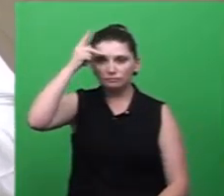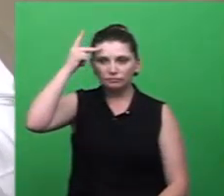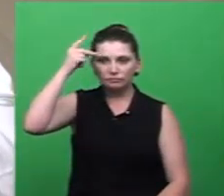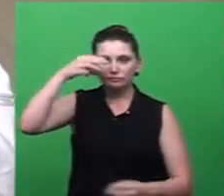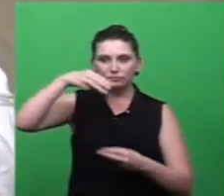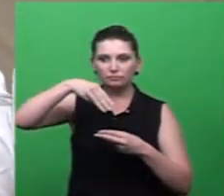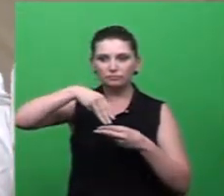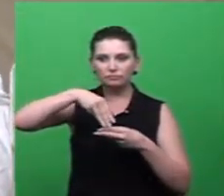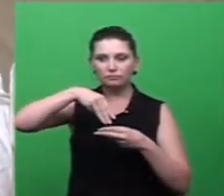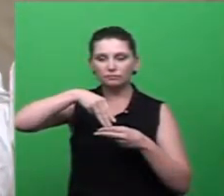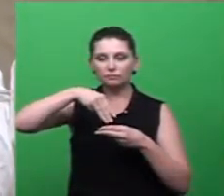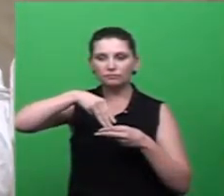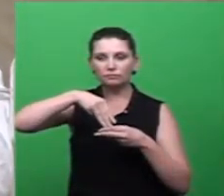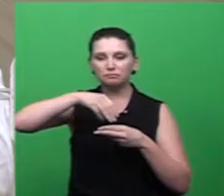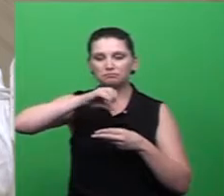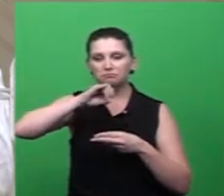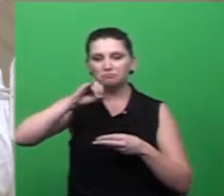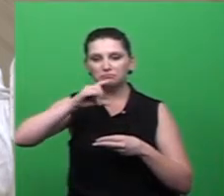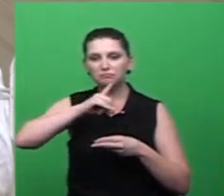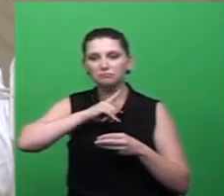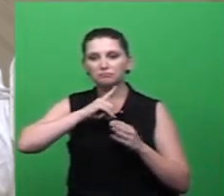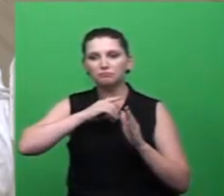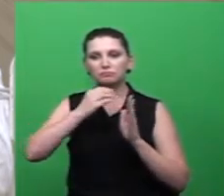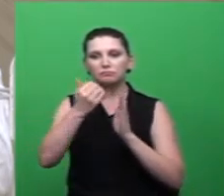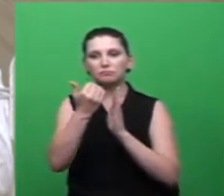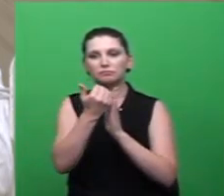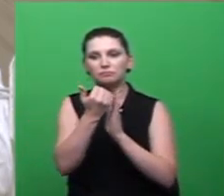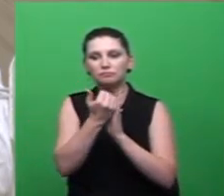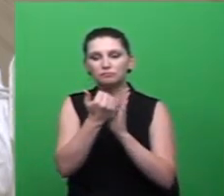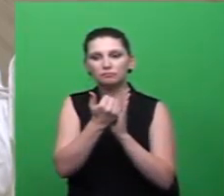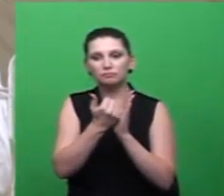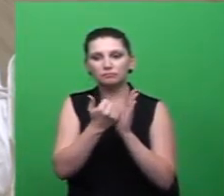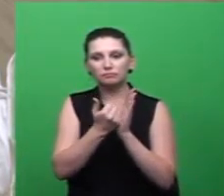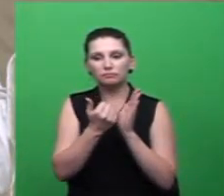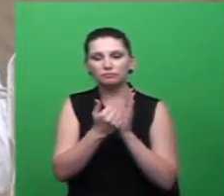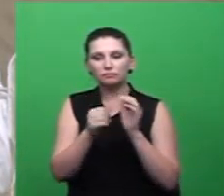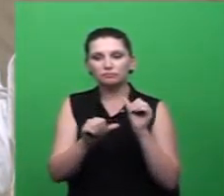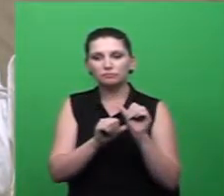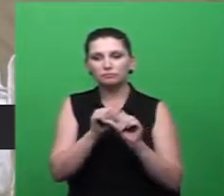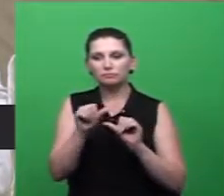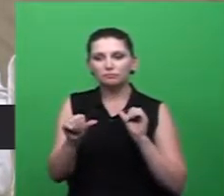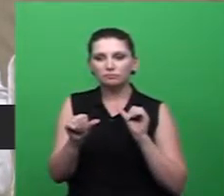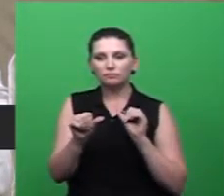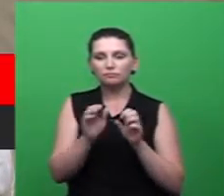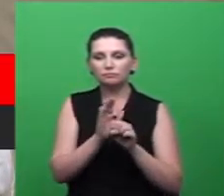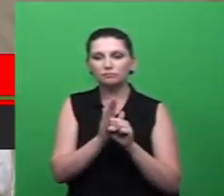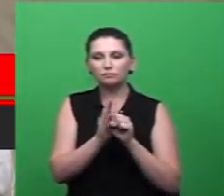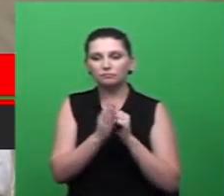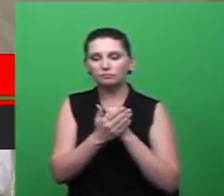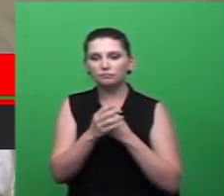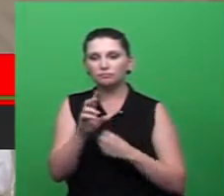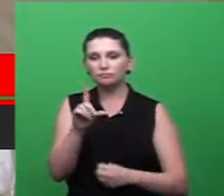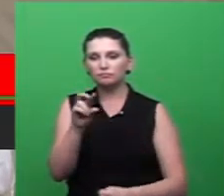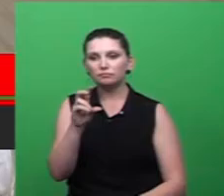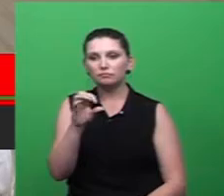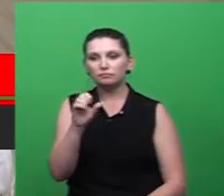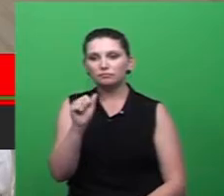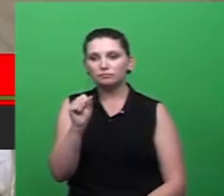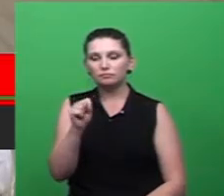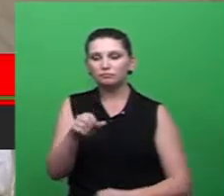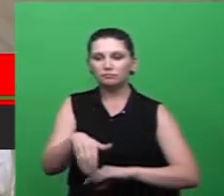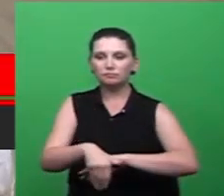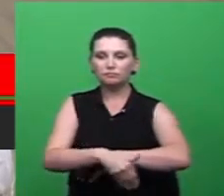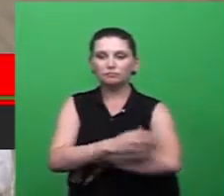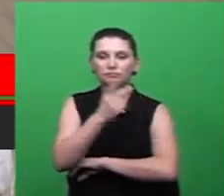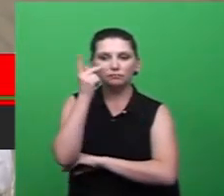Municipal acerca da existência de projeto para a revitalização da Praça Lucas Oswaldo Cruz, localizada na Rua São